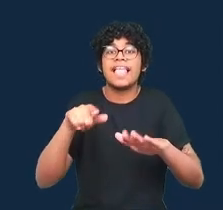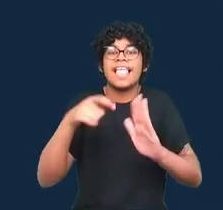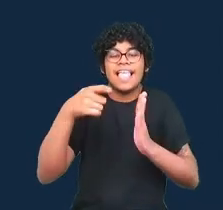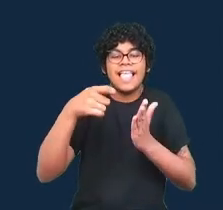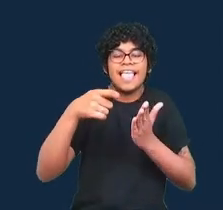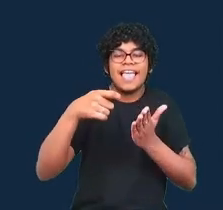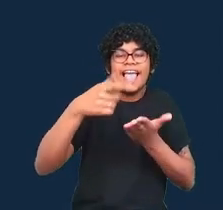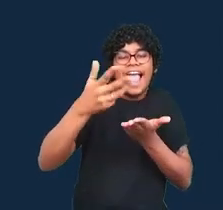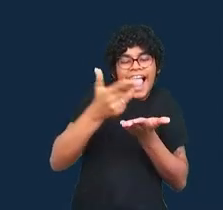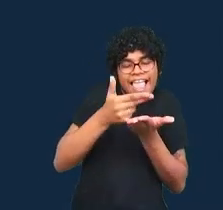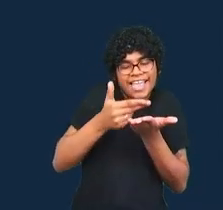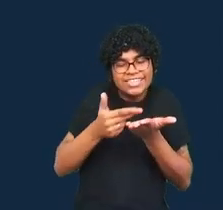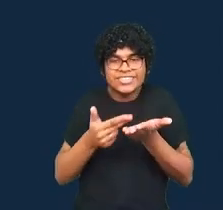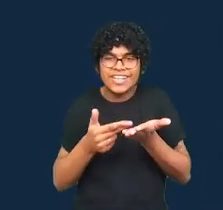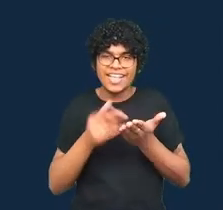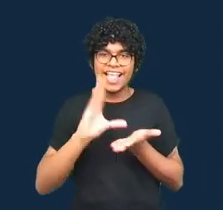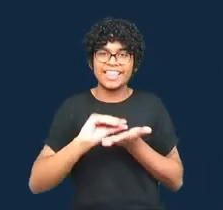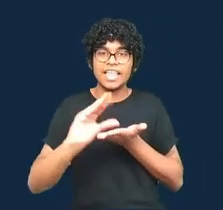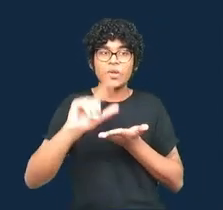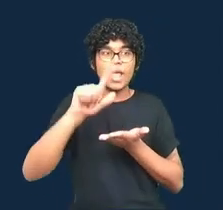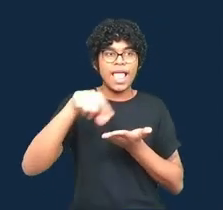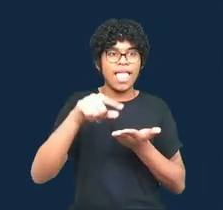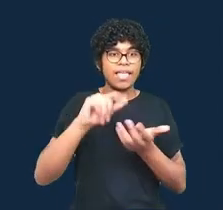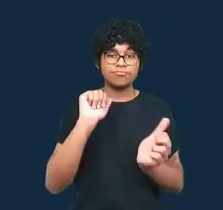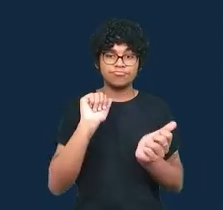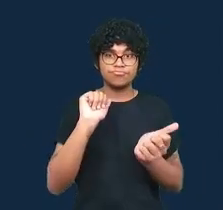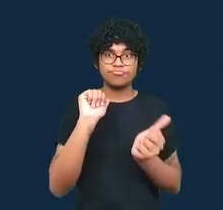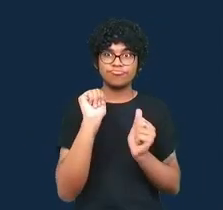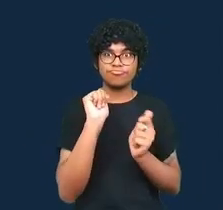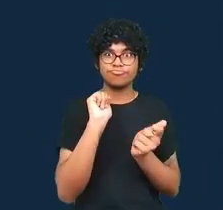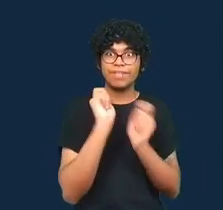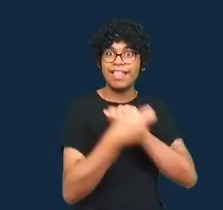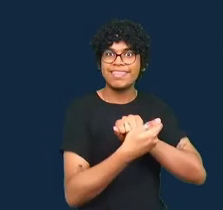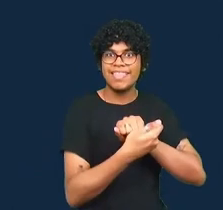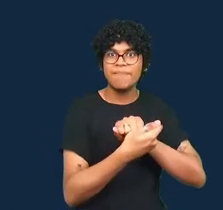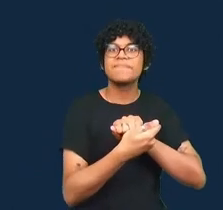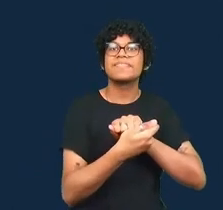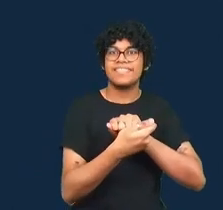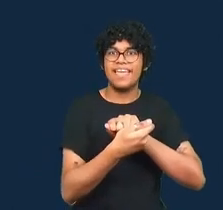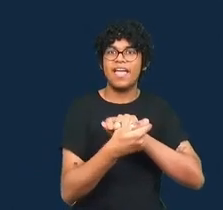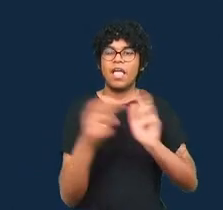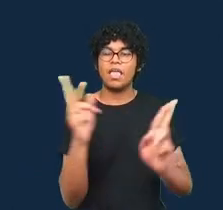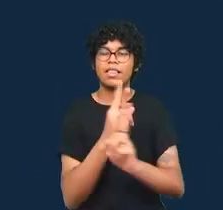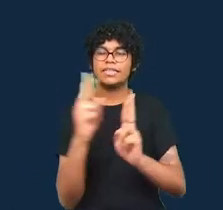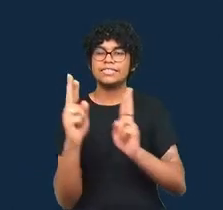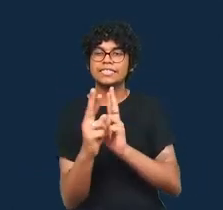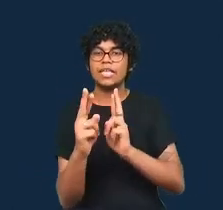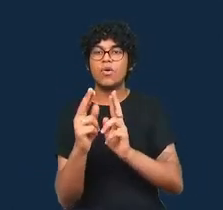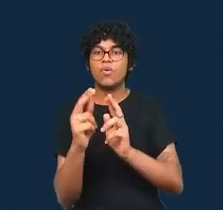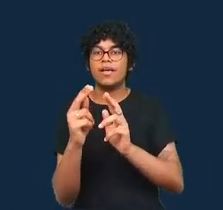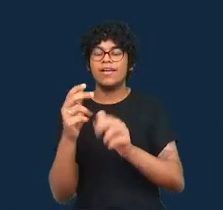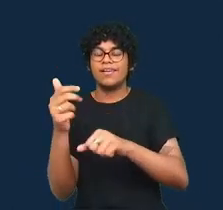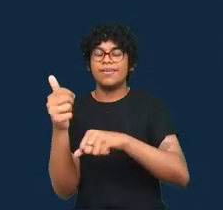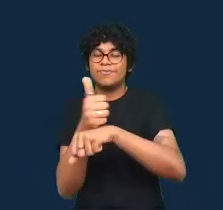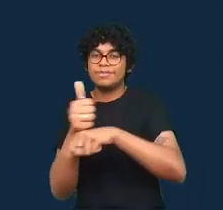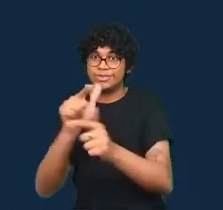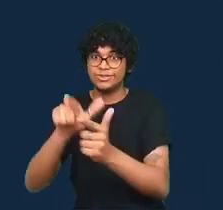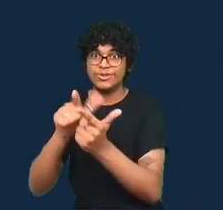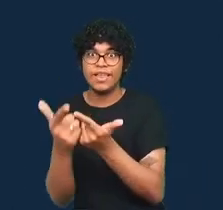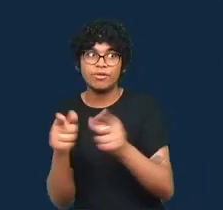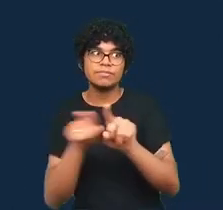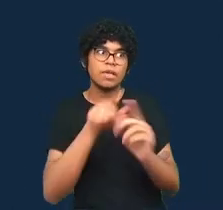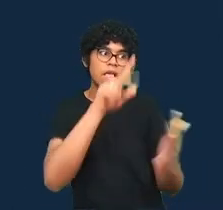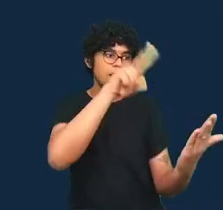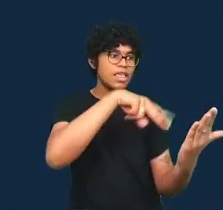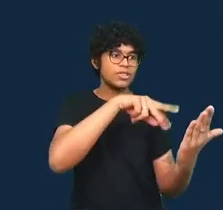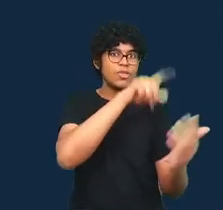dados é uma maneira de reconfigurar relações entre o jornalista e o leitor ela acha que fazer esses